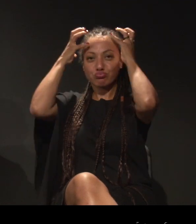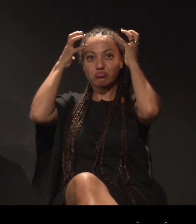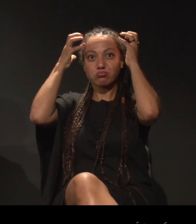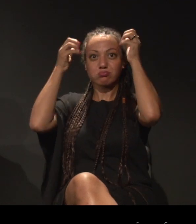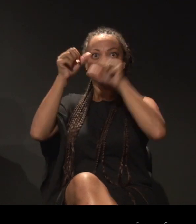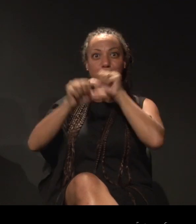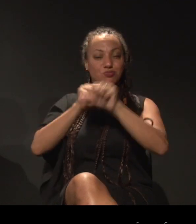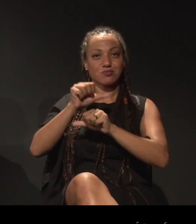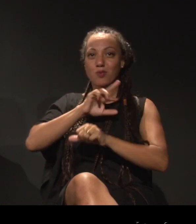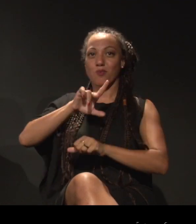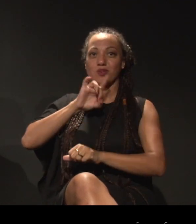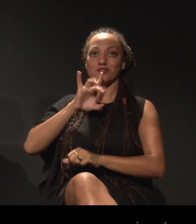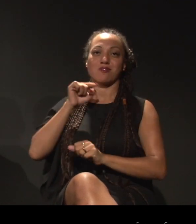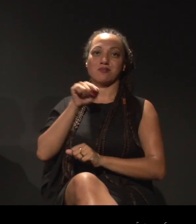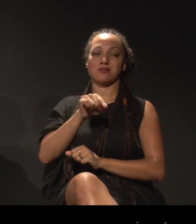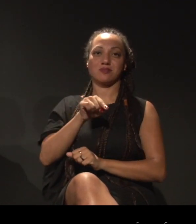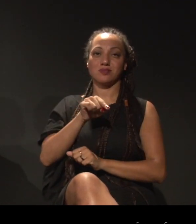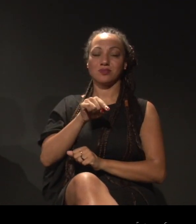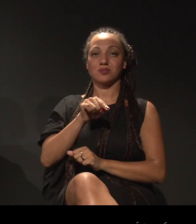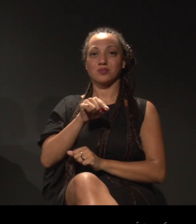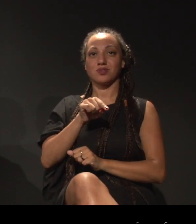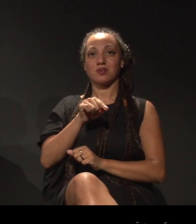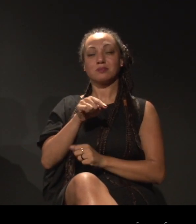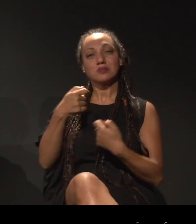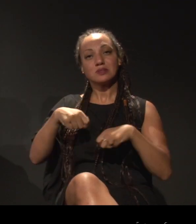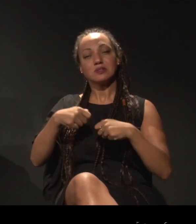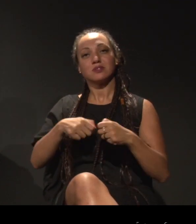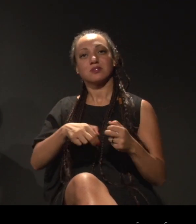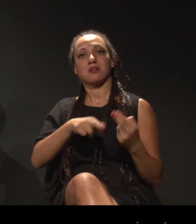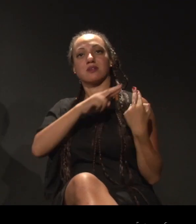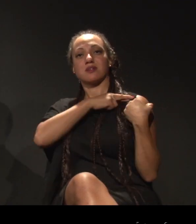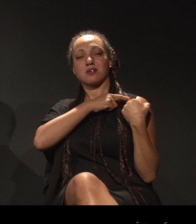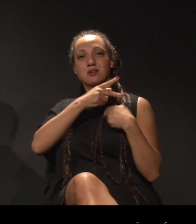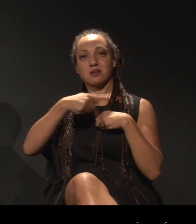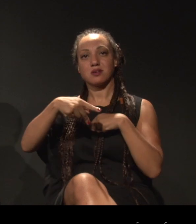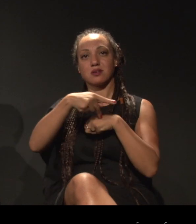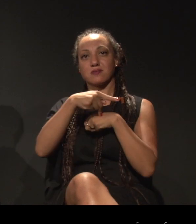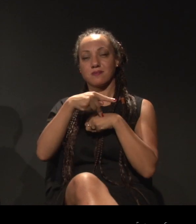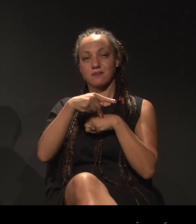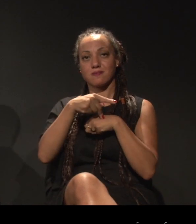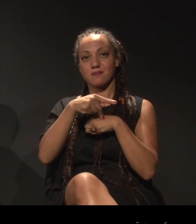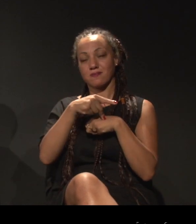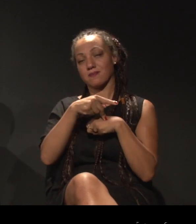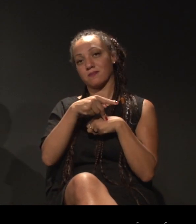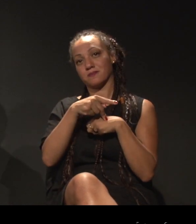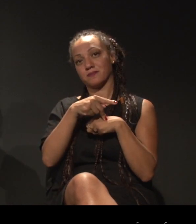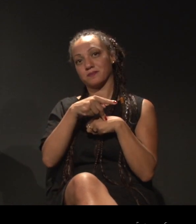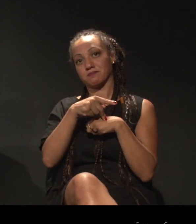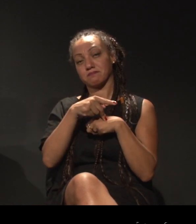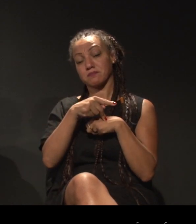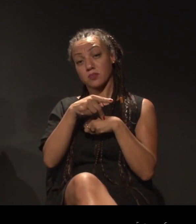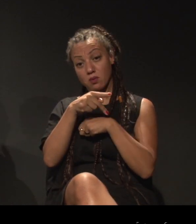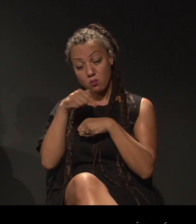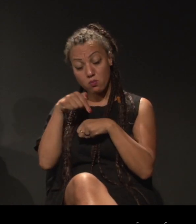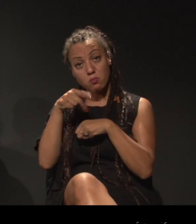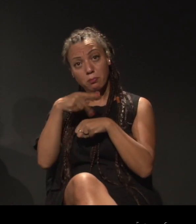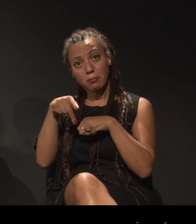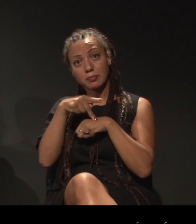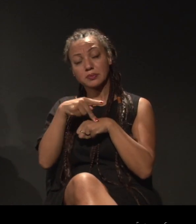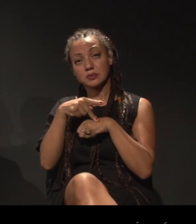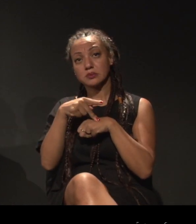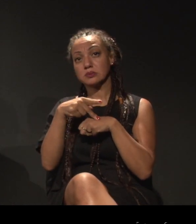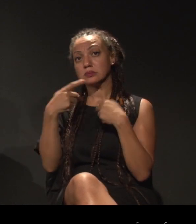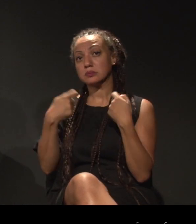que é de responsabilidade da nação. A nação precisa, primeiro, por